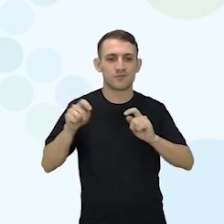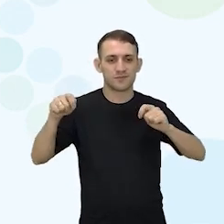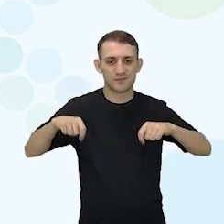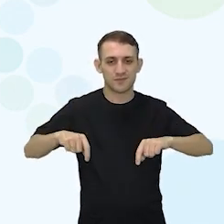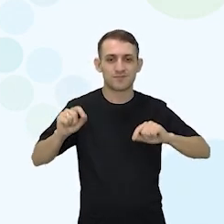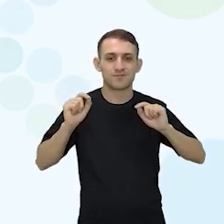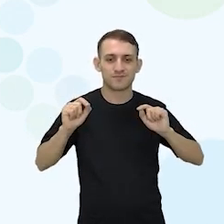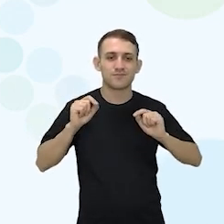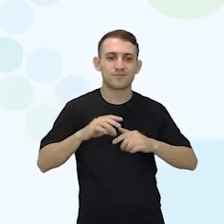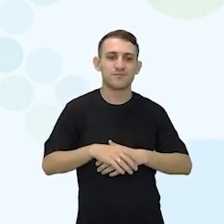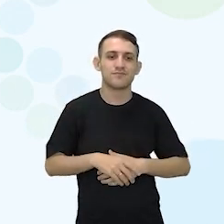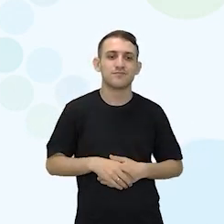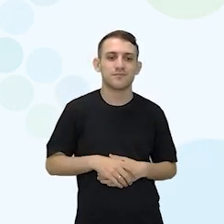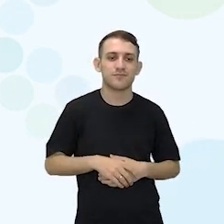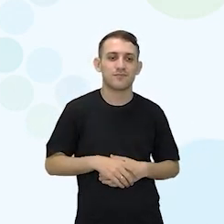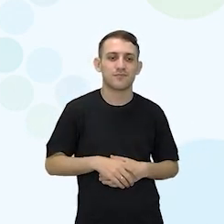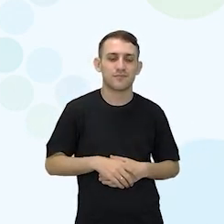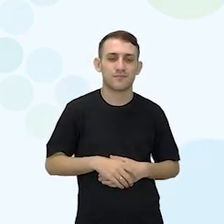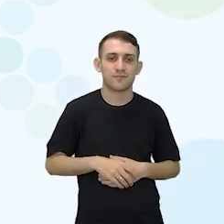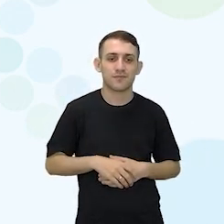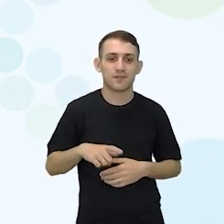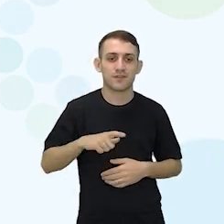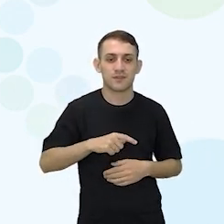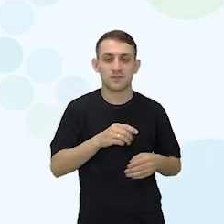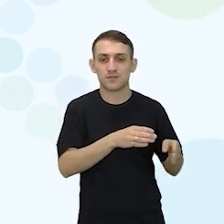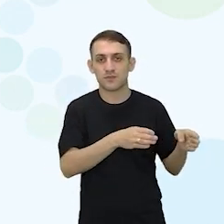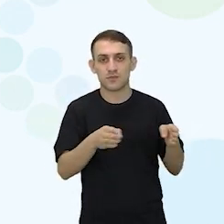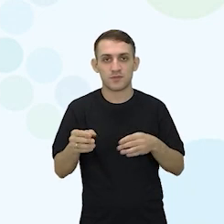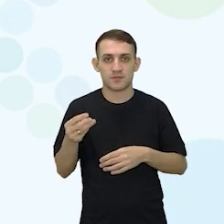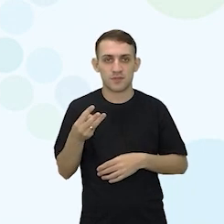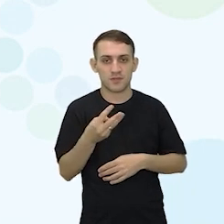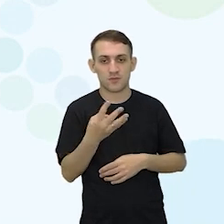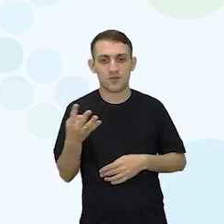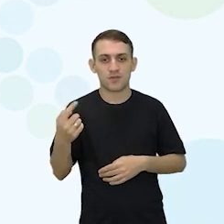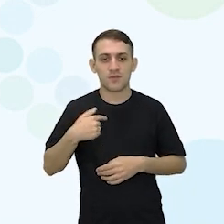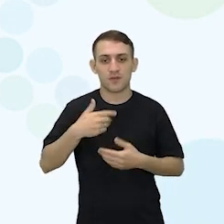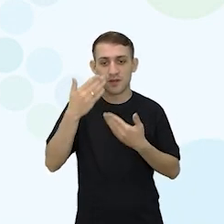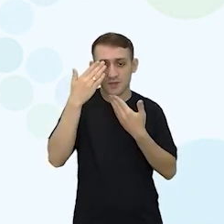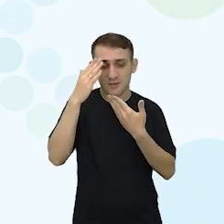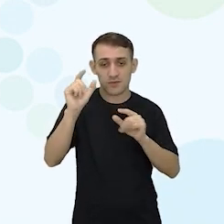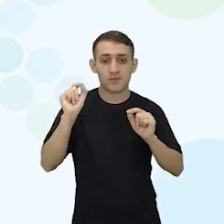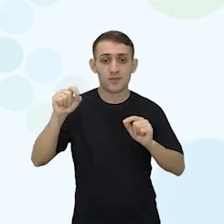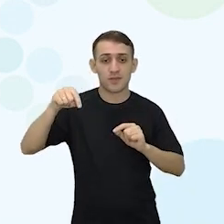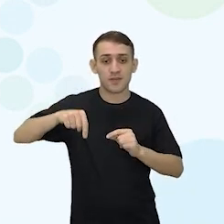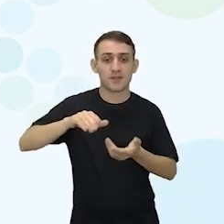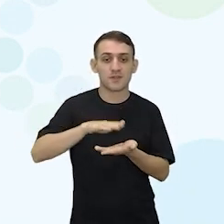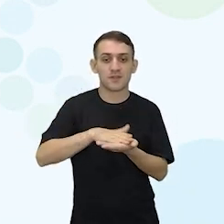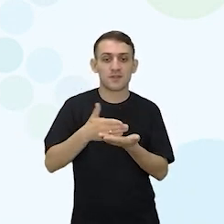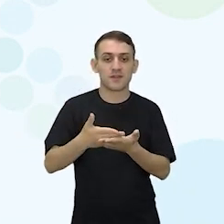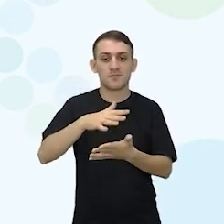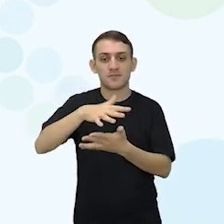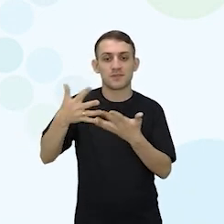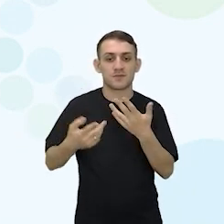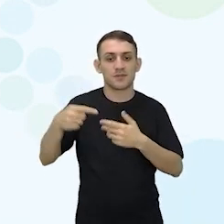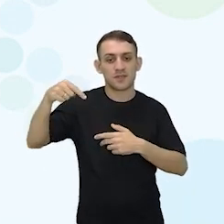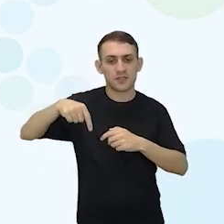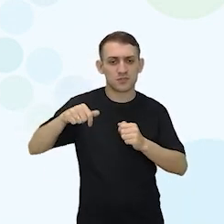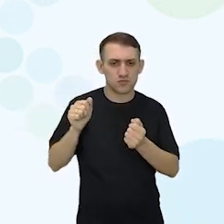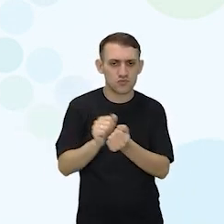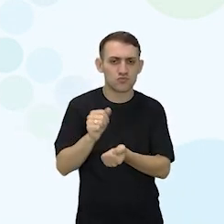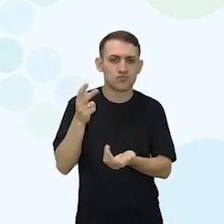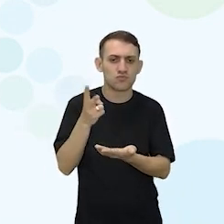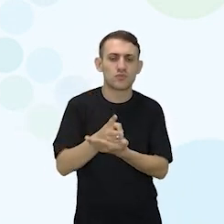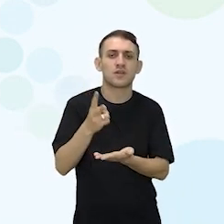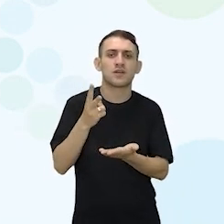de EMAI aqui, hein? A sequência 3 e a 4, eu vou agradecendo a participação do pessoal de Libras, que está aqui